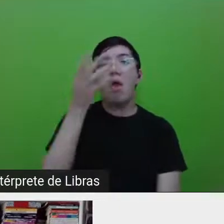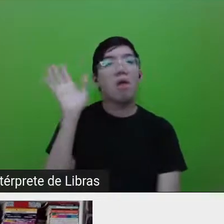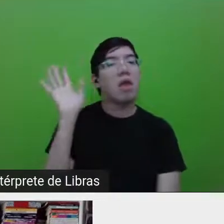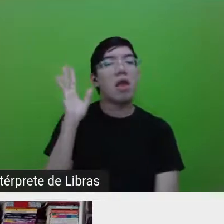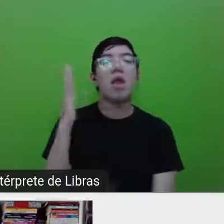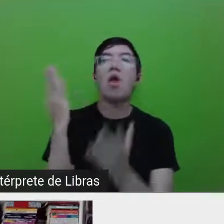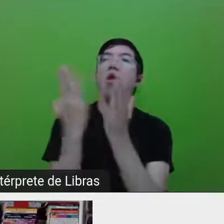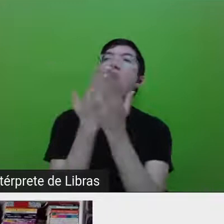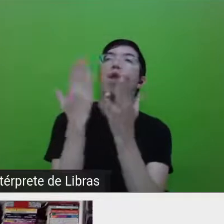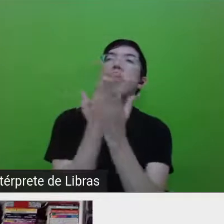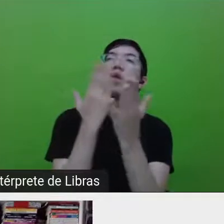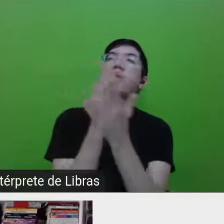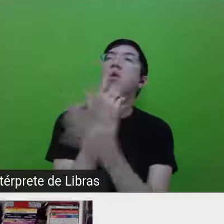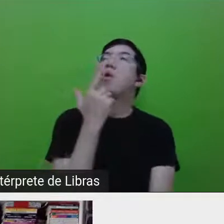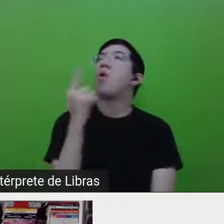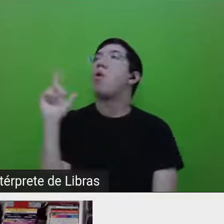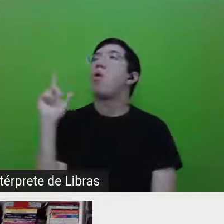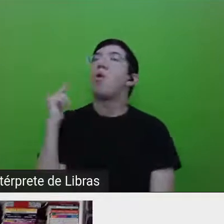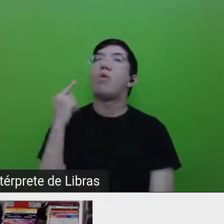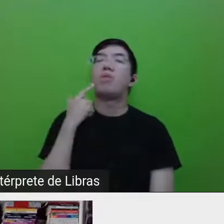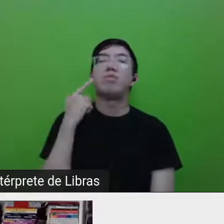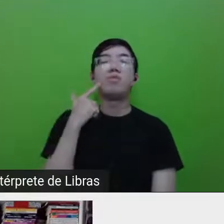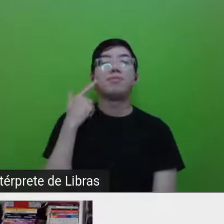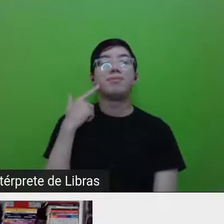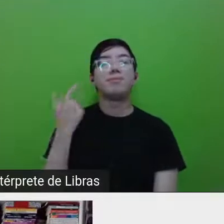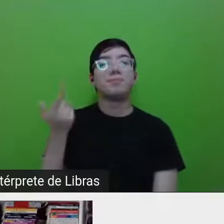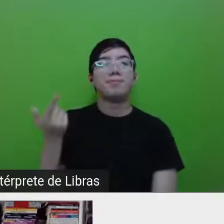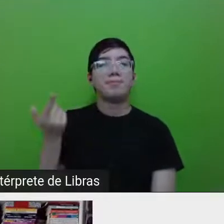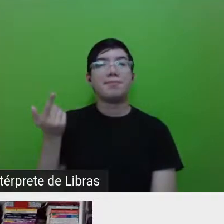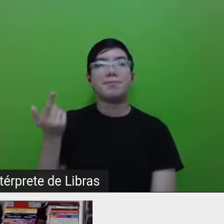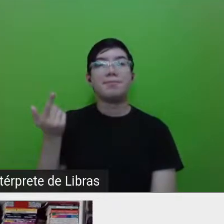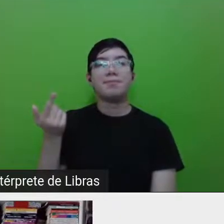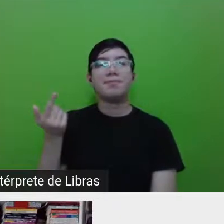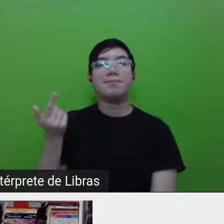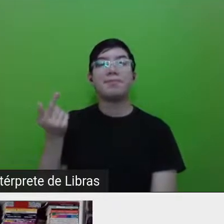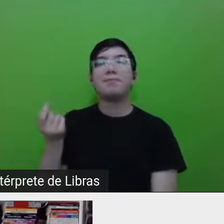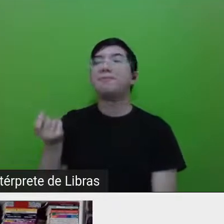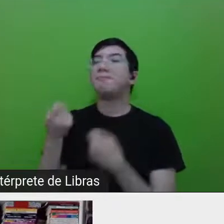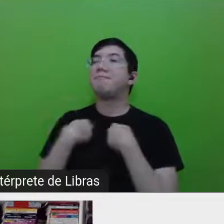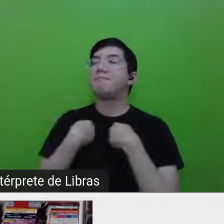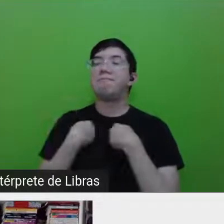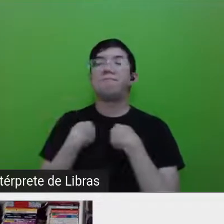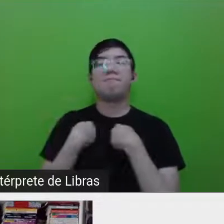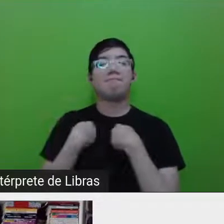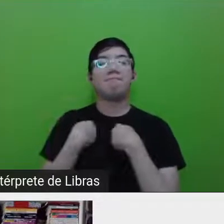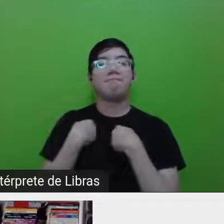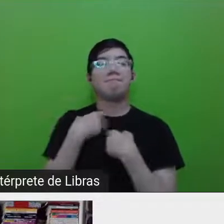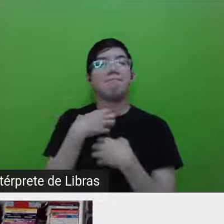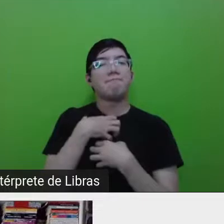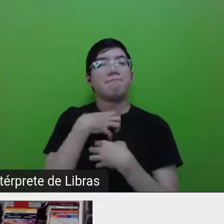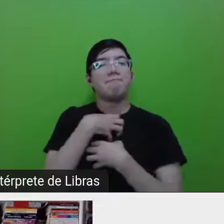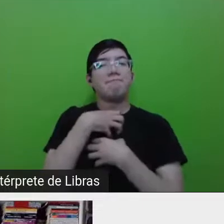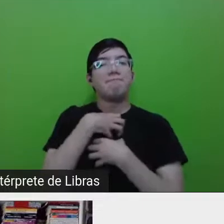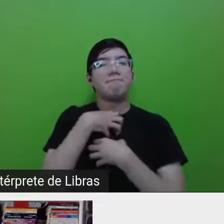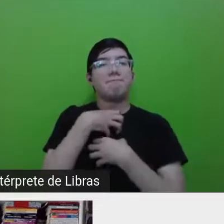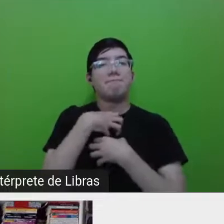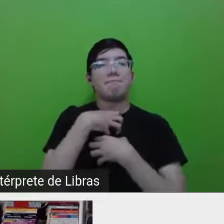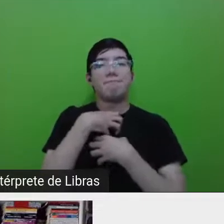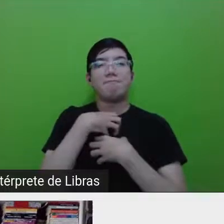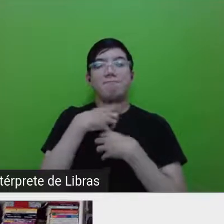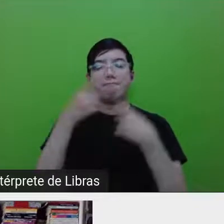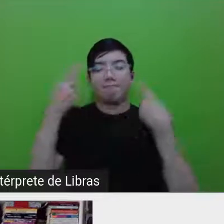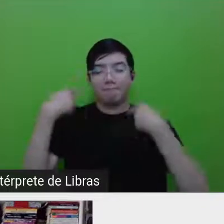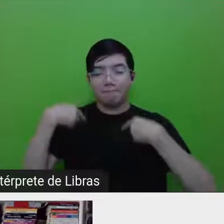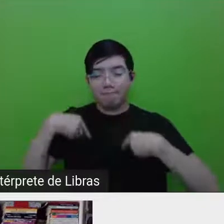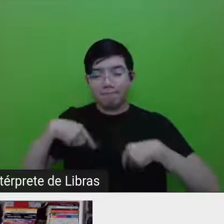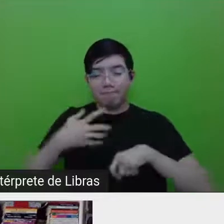outros livros que tenham me dado tantas sensações físicas quanto esses. Assim,